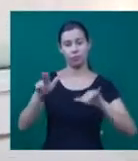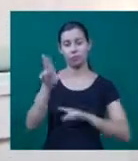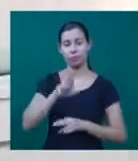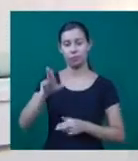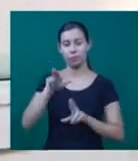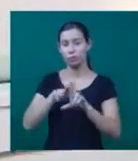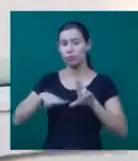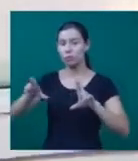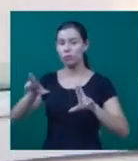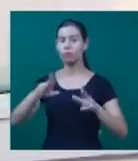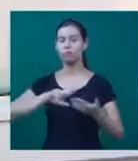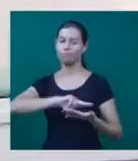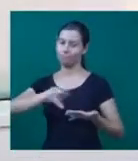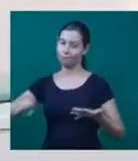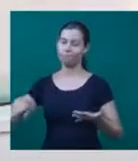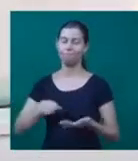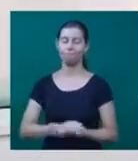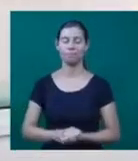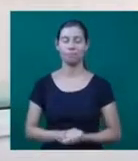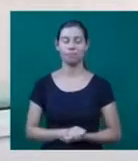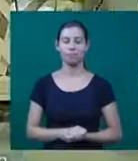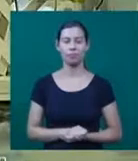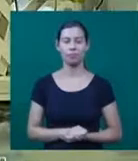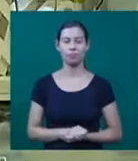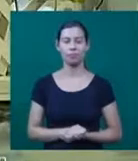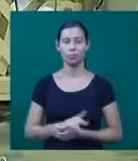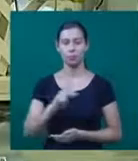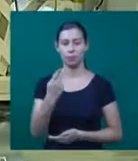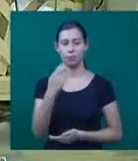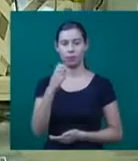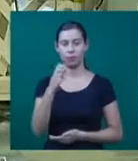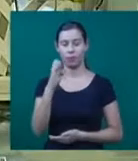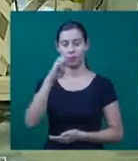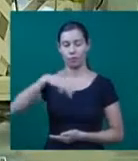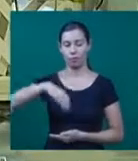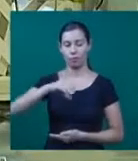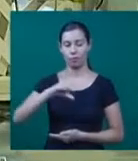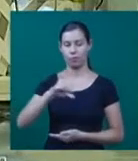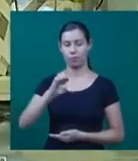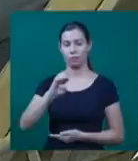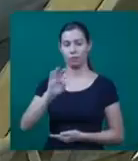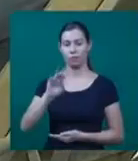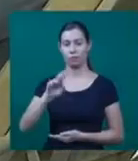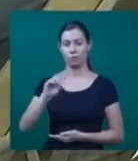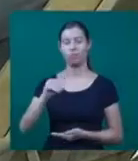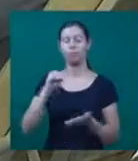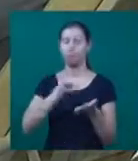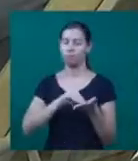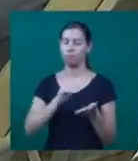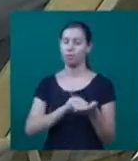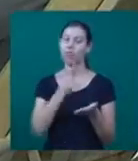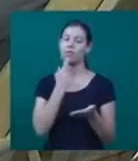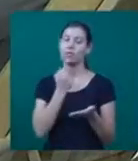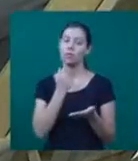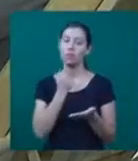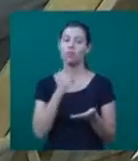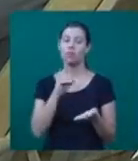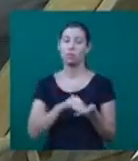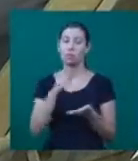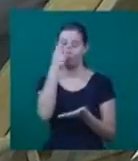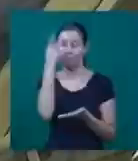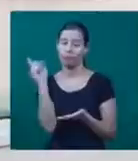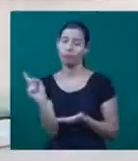universidade e sobre nossa região. Hemocentro de Uberlândia em alerta. Os estoques estão em baixa. A falta de doadores